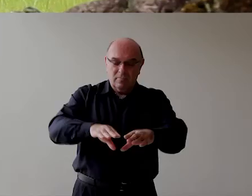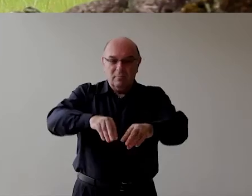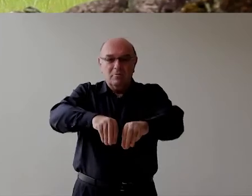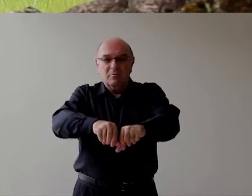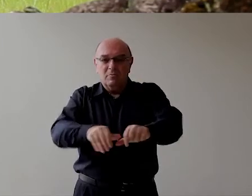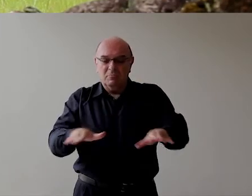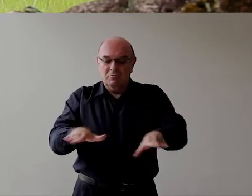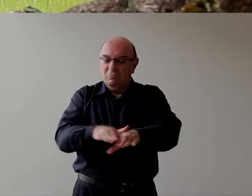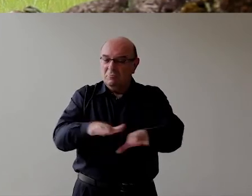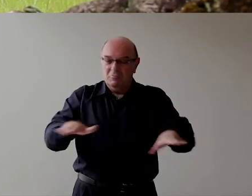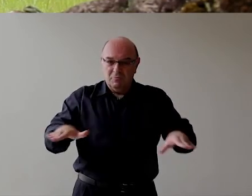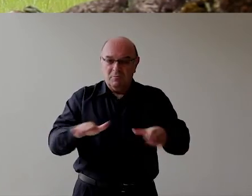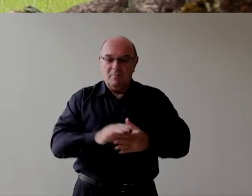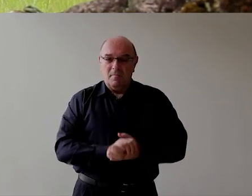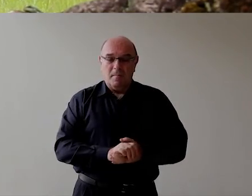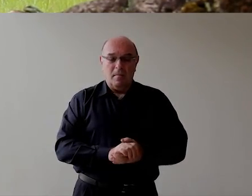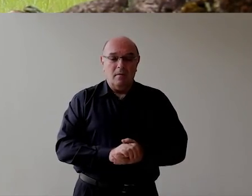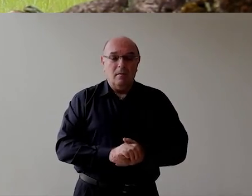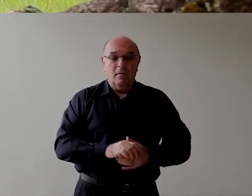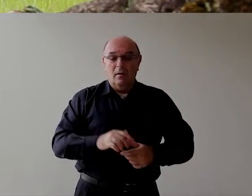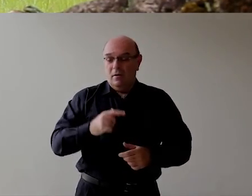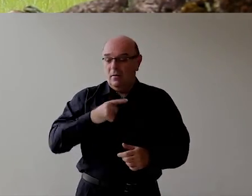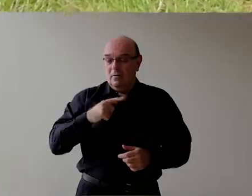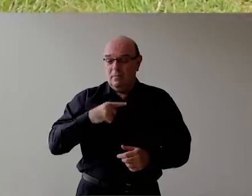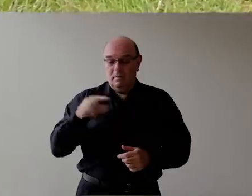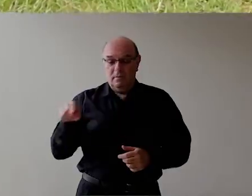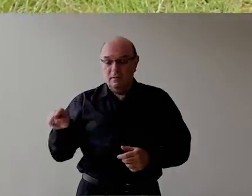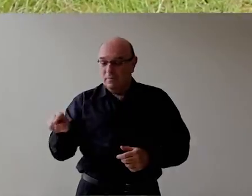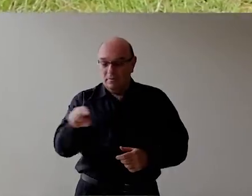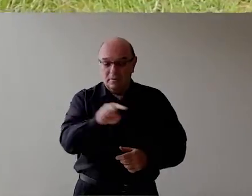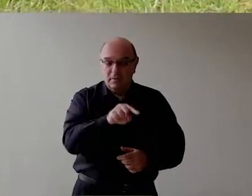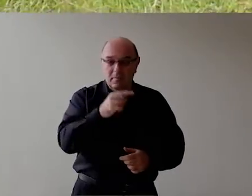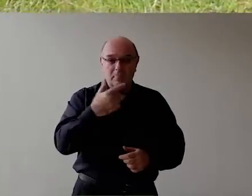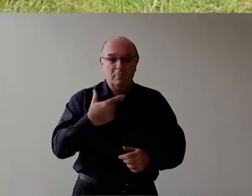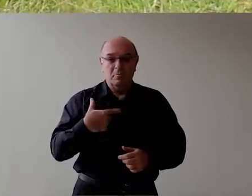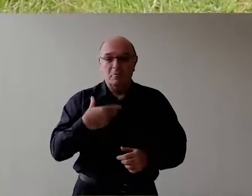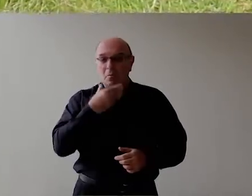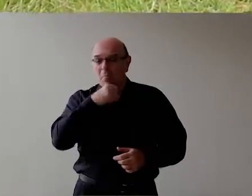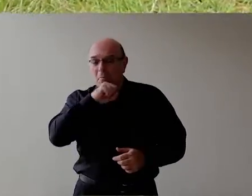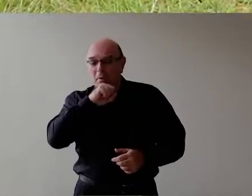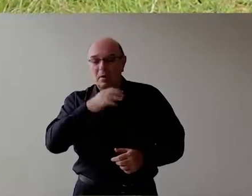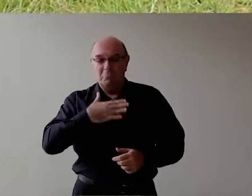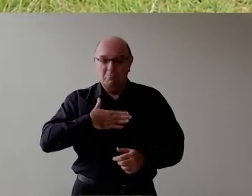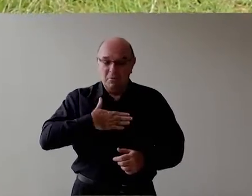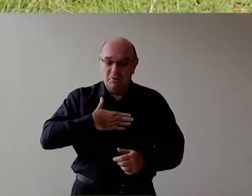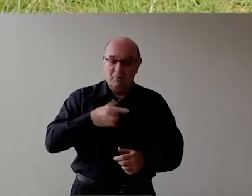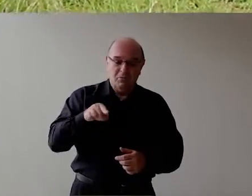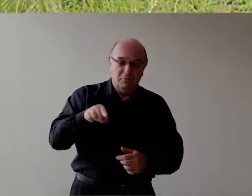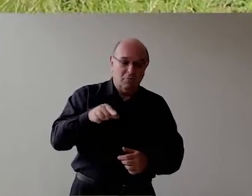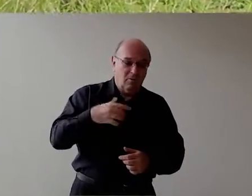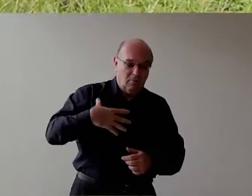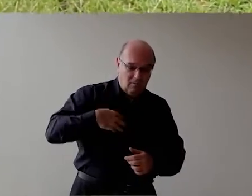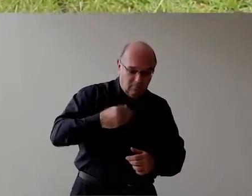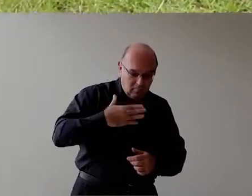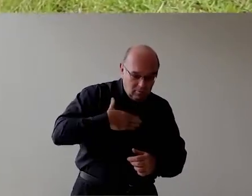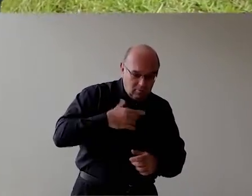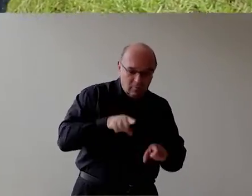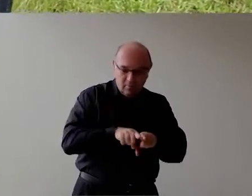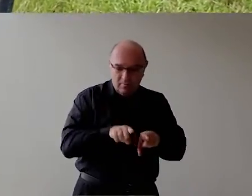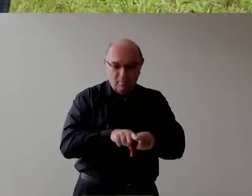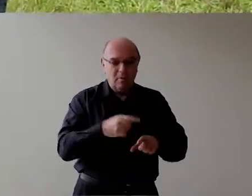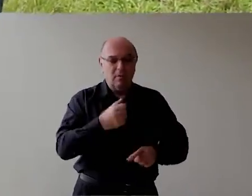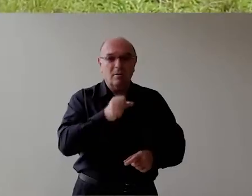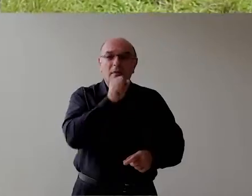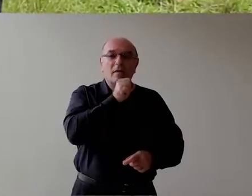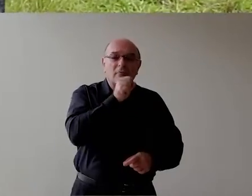todas É Enterrado Eu tenho aqui Que eu conheço mesmo O conhecimento Meu pai Né